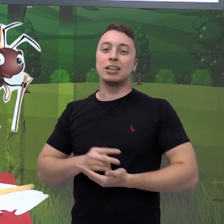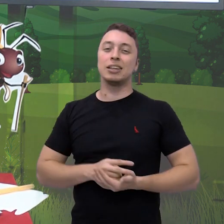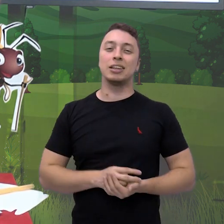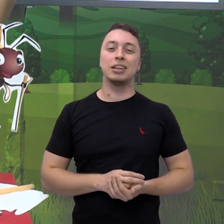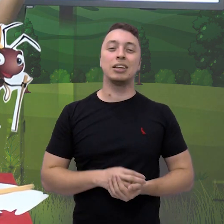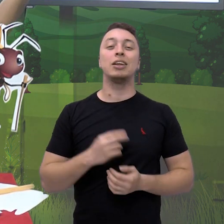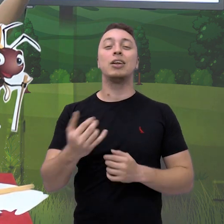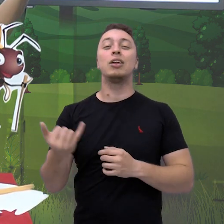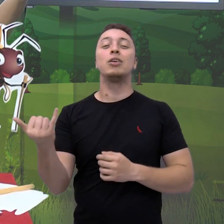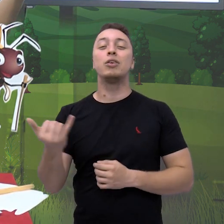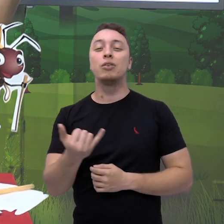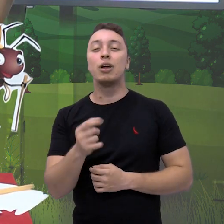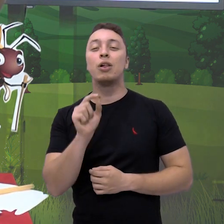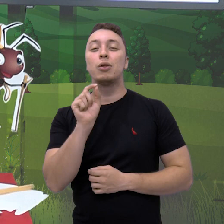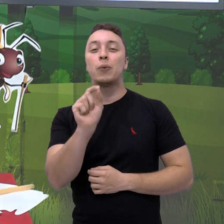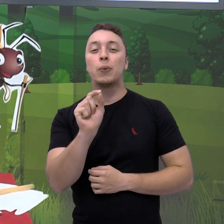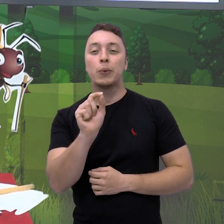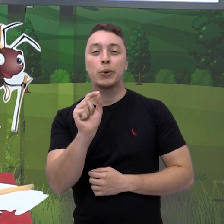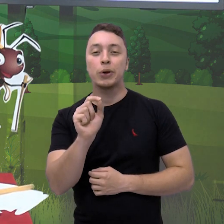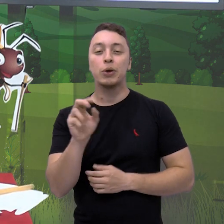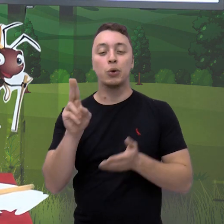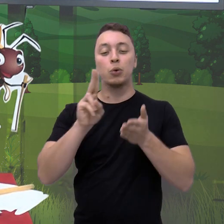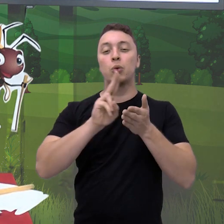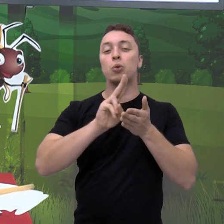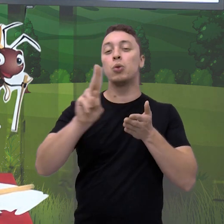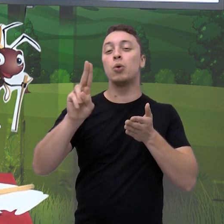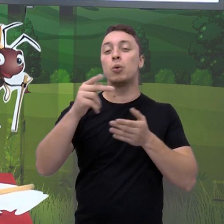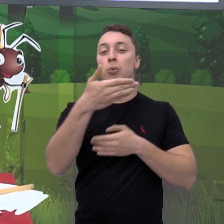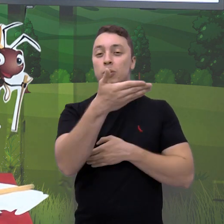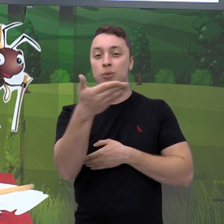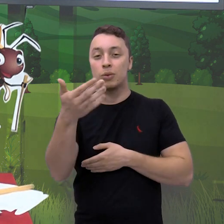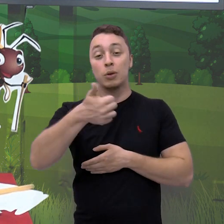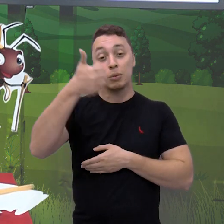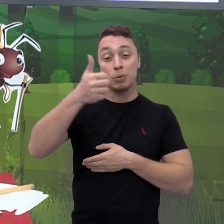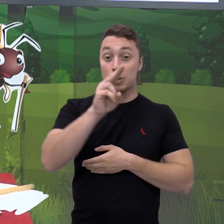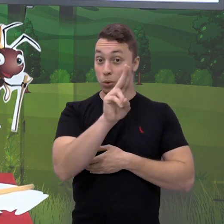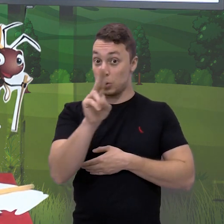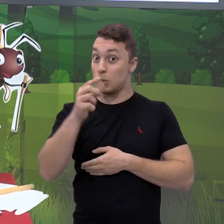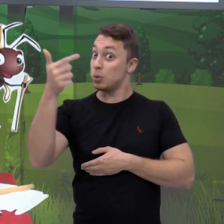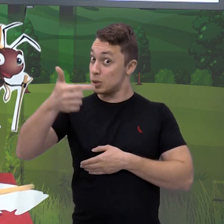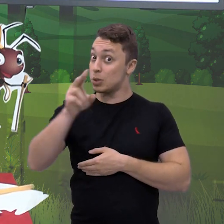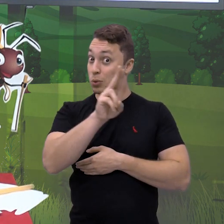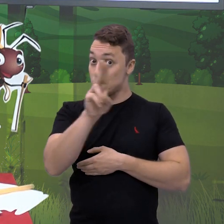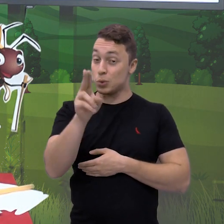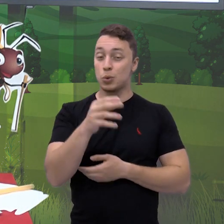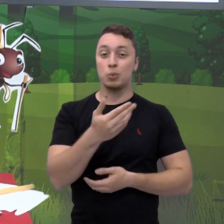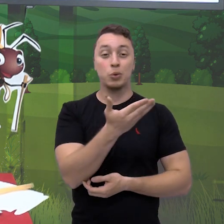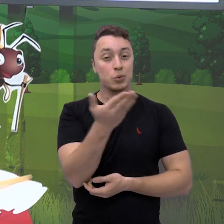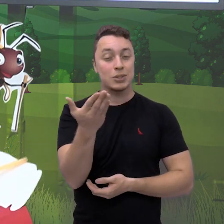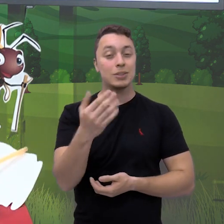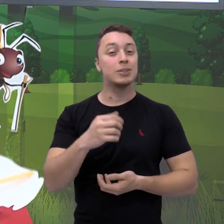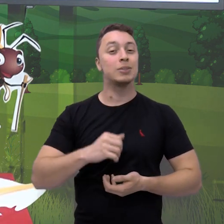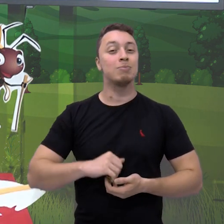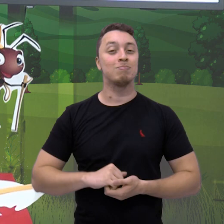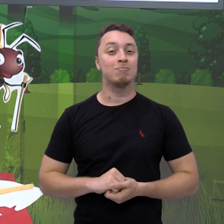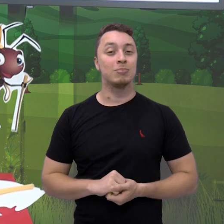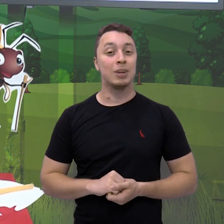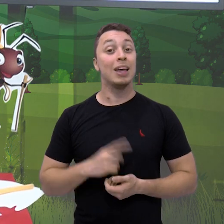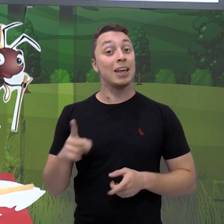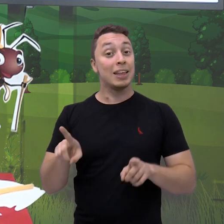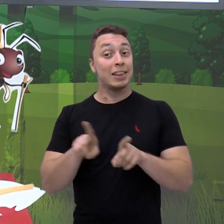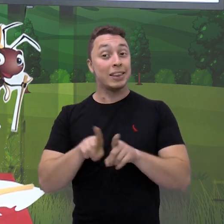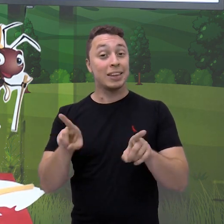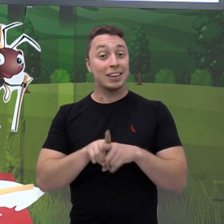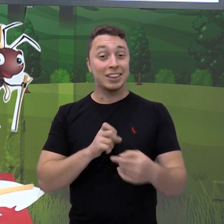para nos dizer que chegou a hora de escrever o nosso nome e sobrenome. E aí, apareceu também